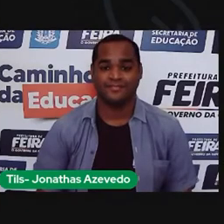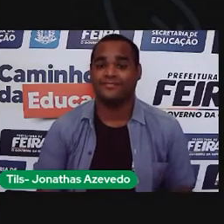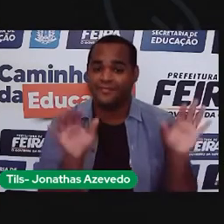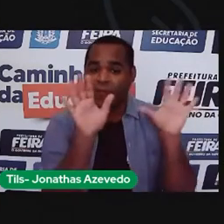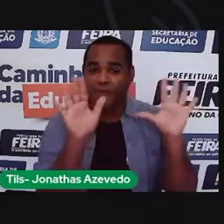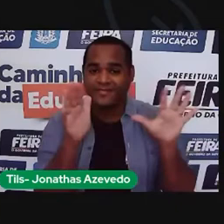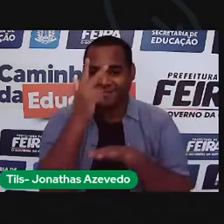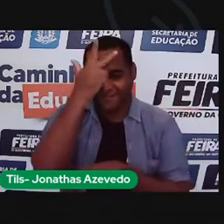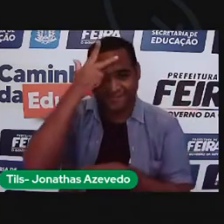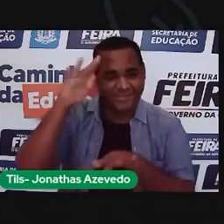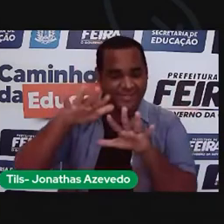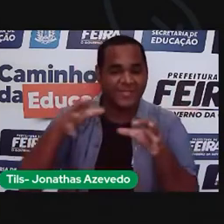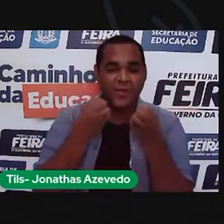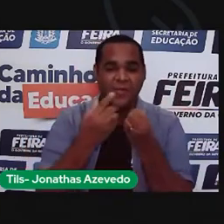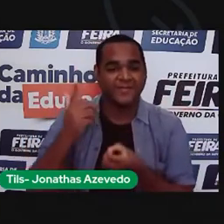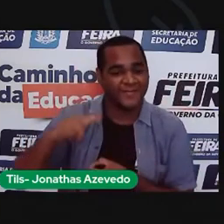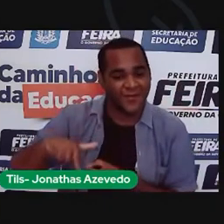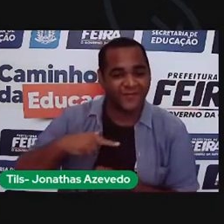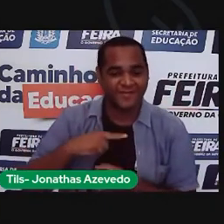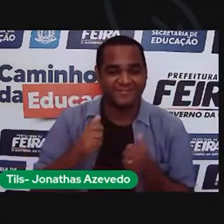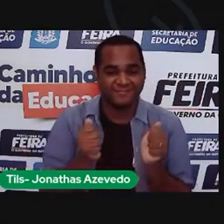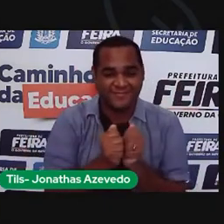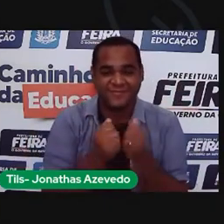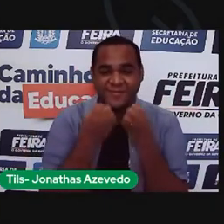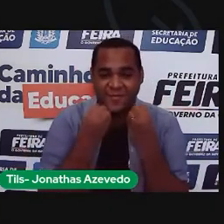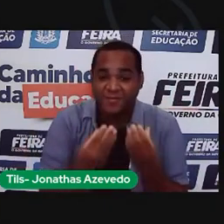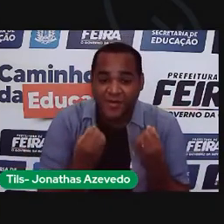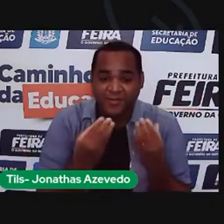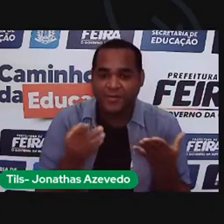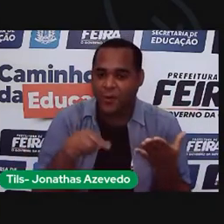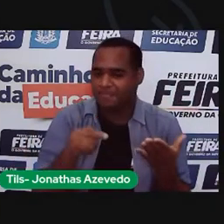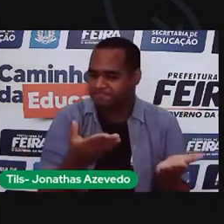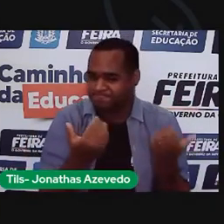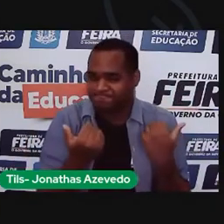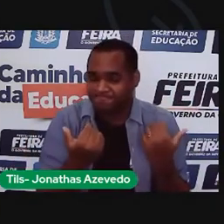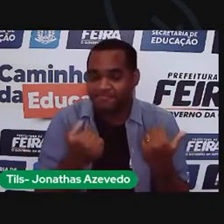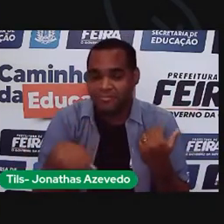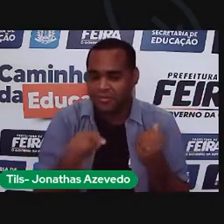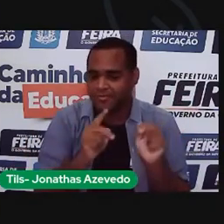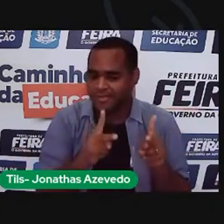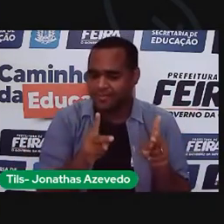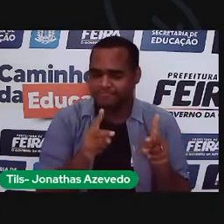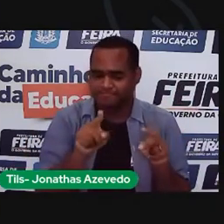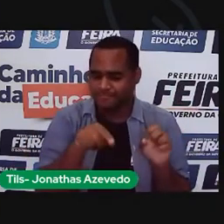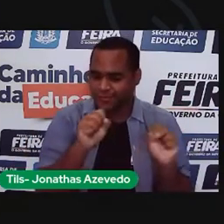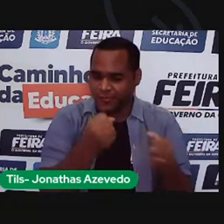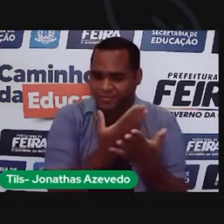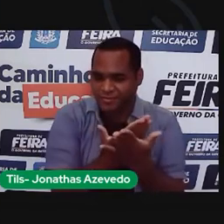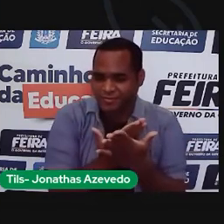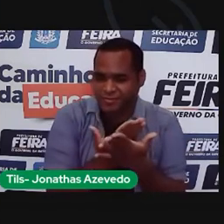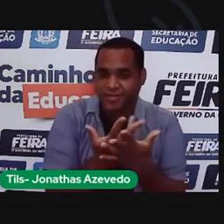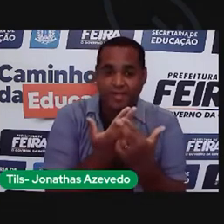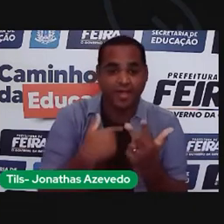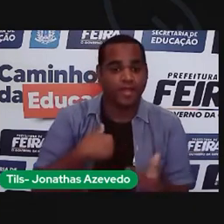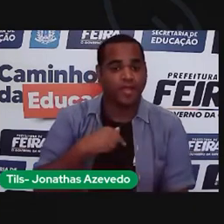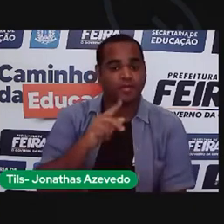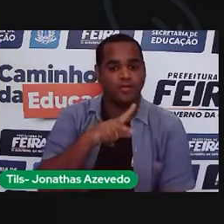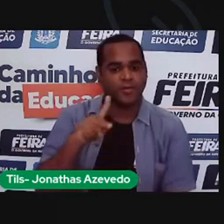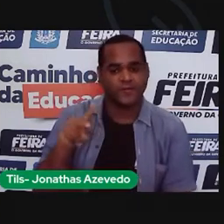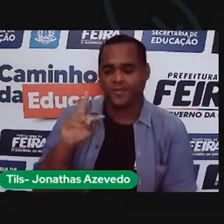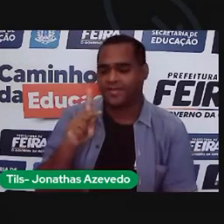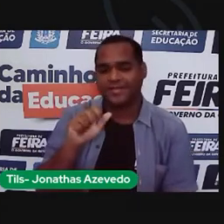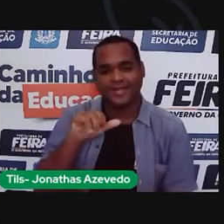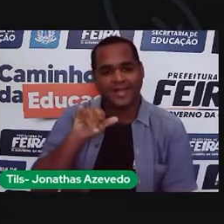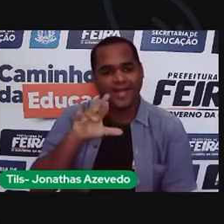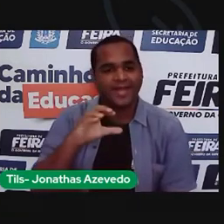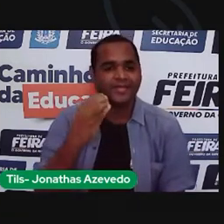Olá pessoal, olha a gente aqui de novo com vocês e vamos lá continuar os nossos estudos por aqui, né? Eu sou a professora Taira Santos de